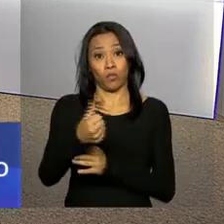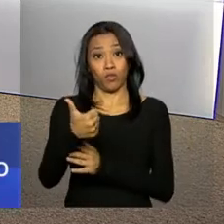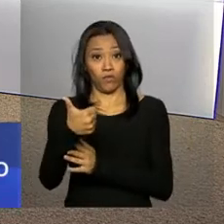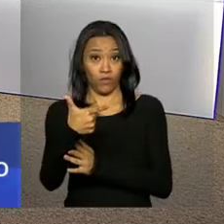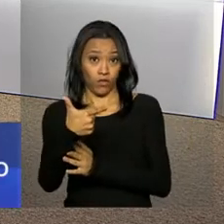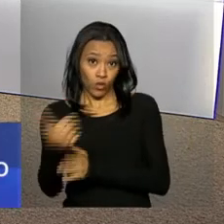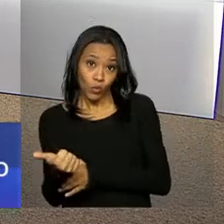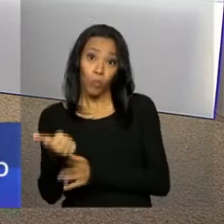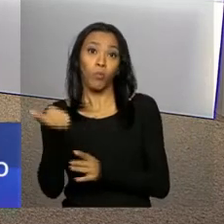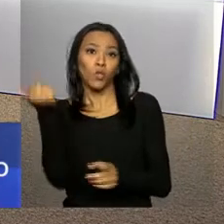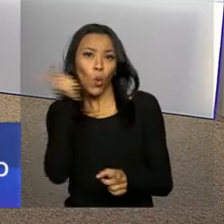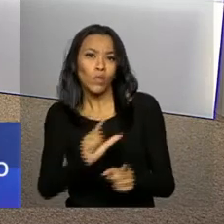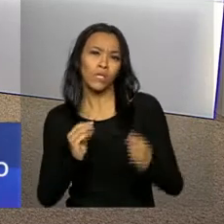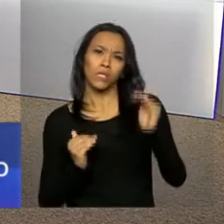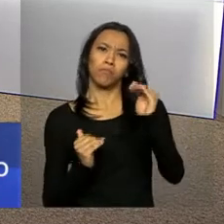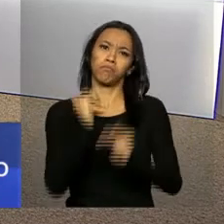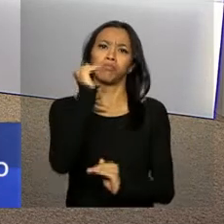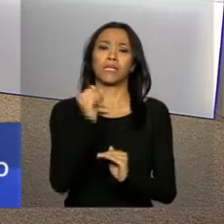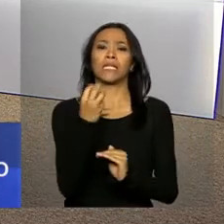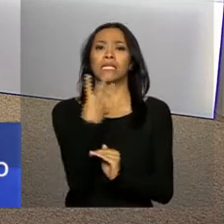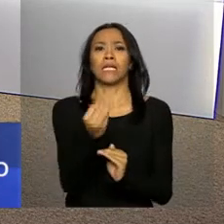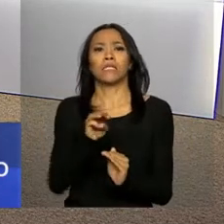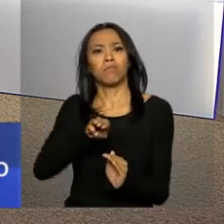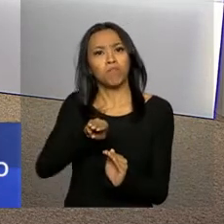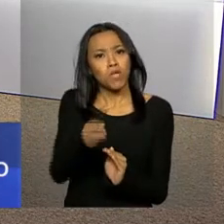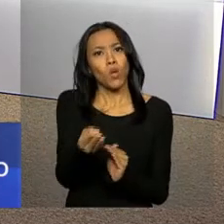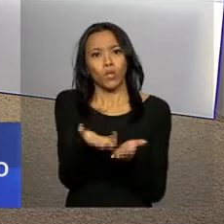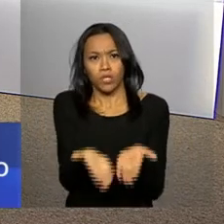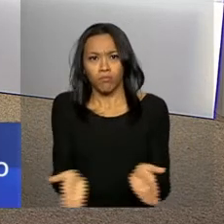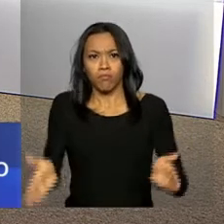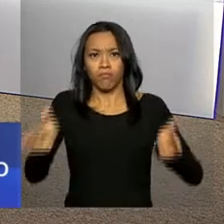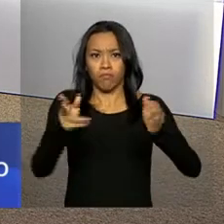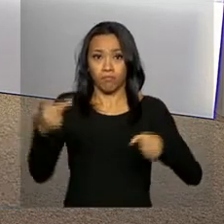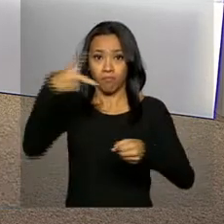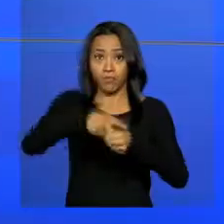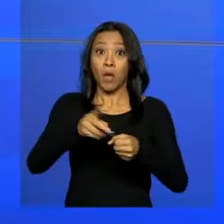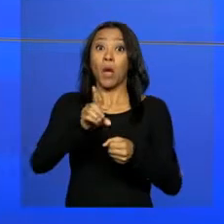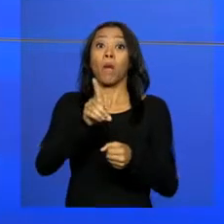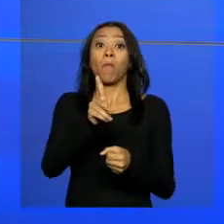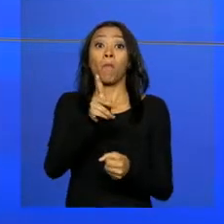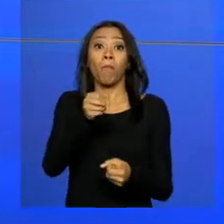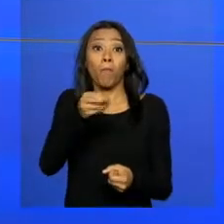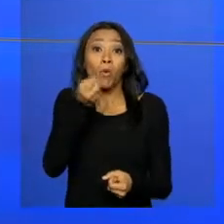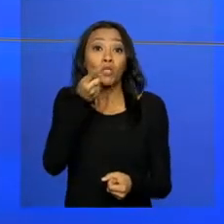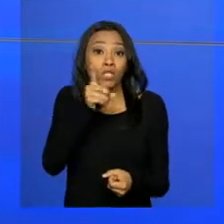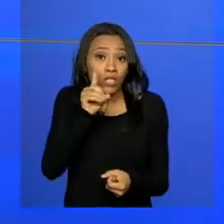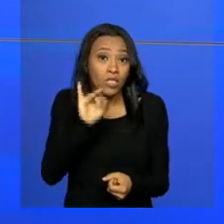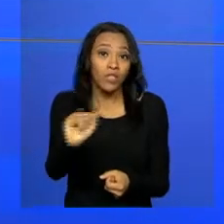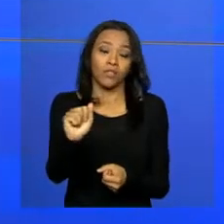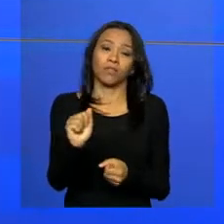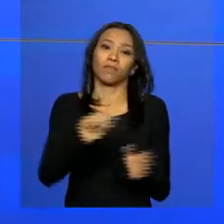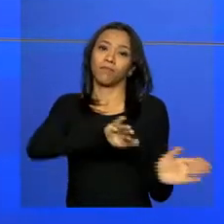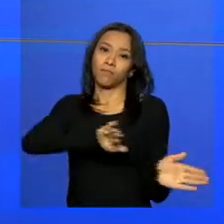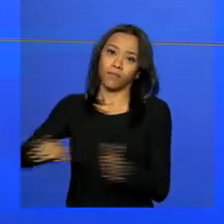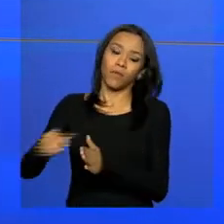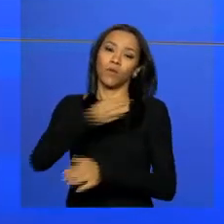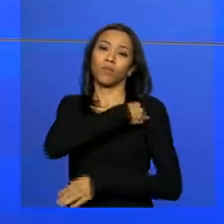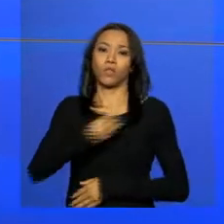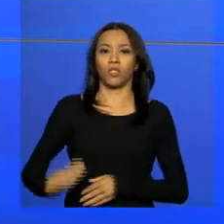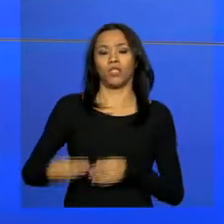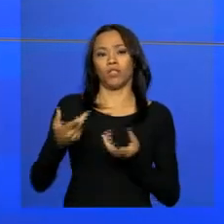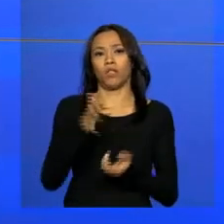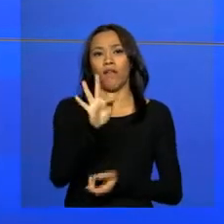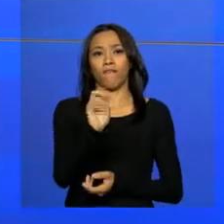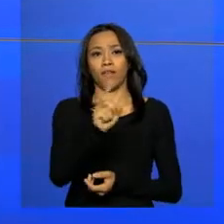pode alcançar mais de 3 milhões de barris de petróleo por dia. O ministro da Fazenda, Nelson Barbosa,